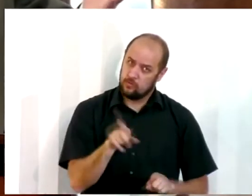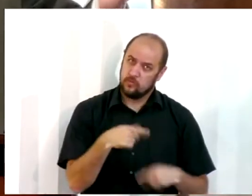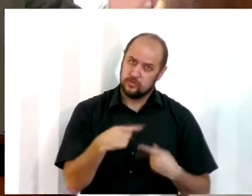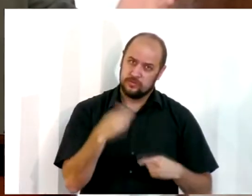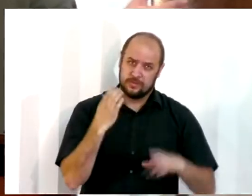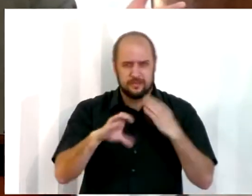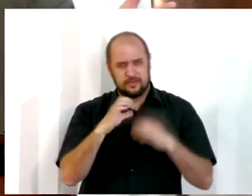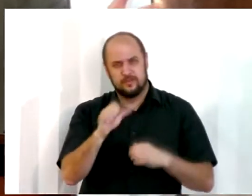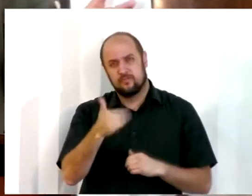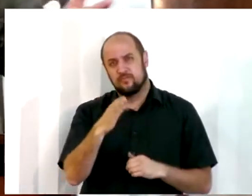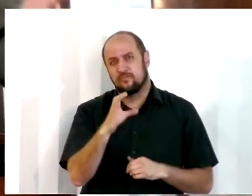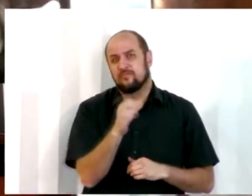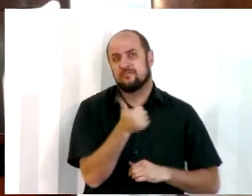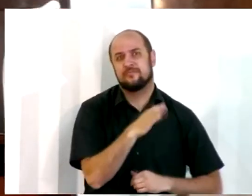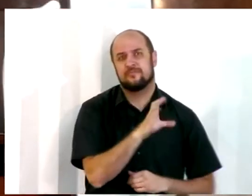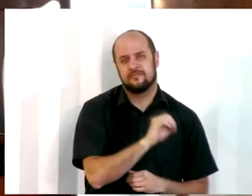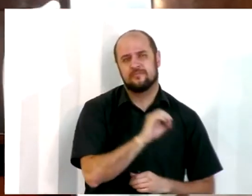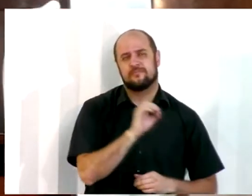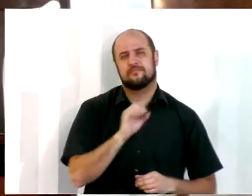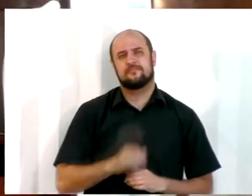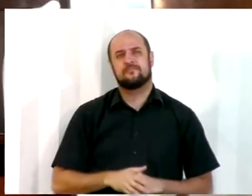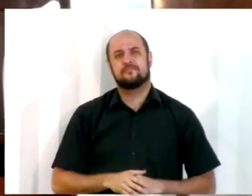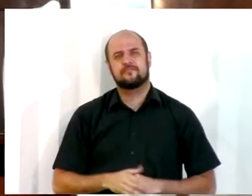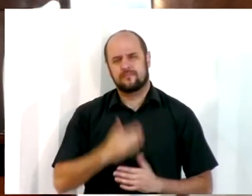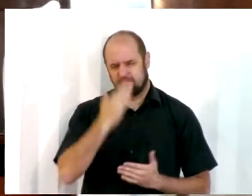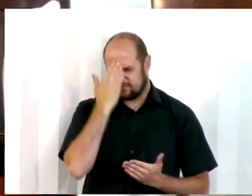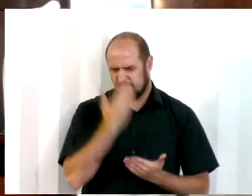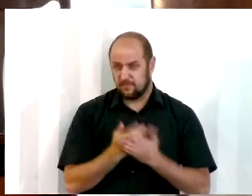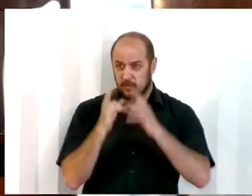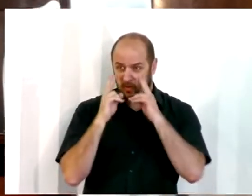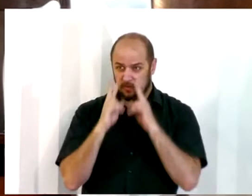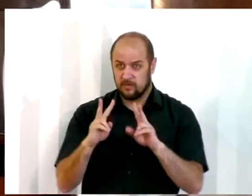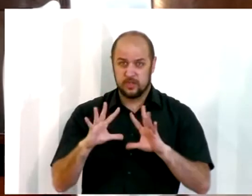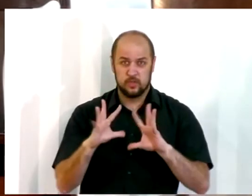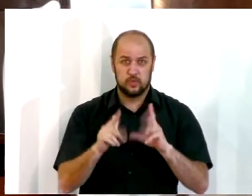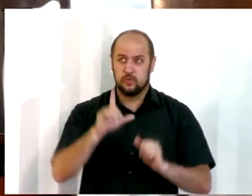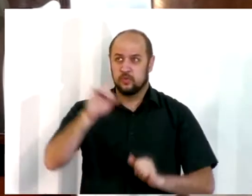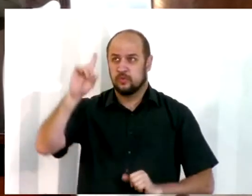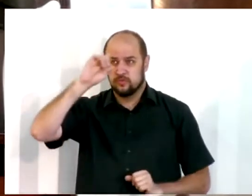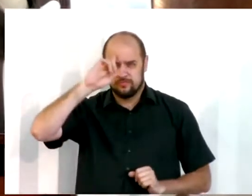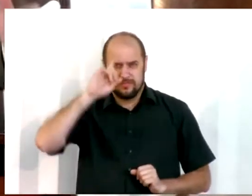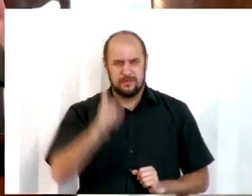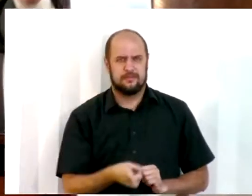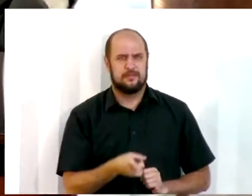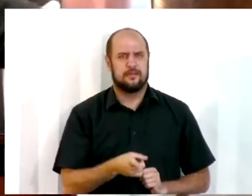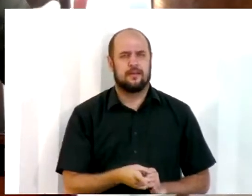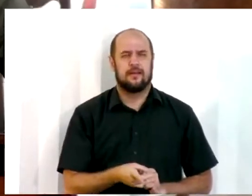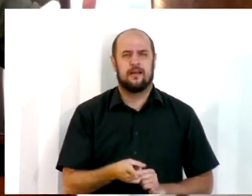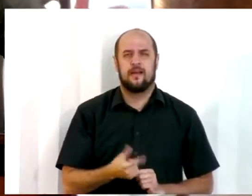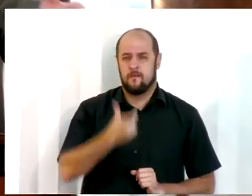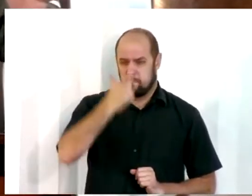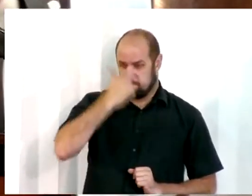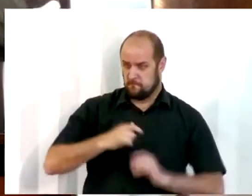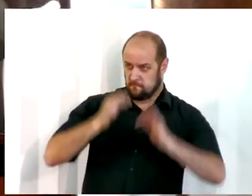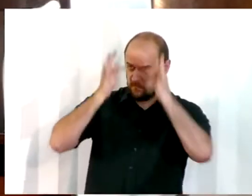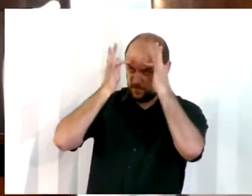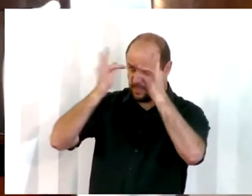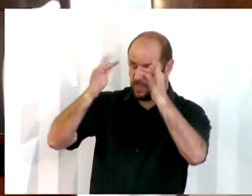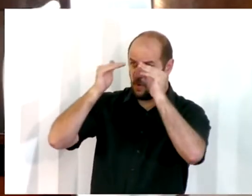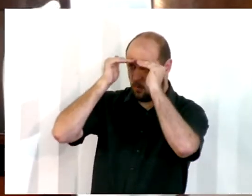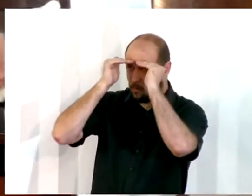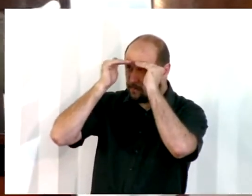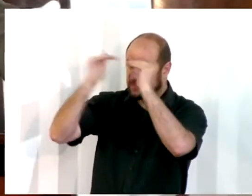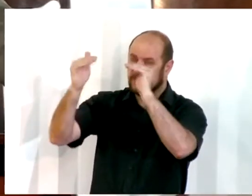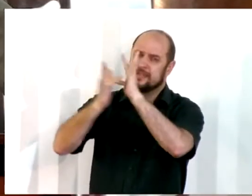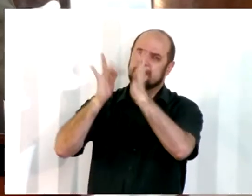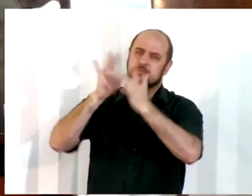hino 110A. Crer e observar tudo quanto ordenar. O fiel obedece ao